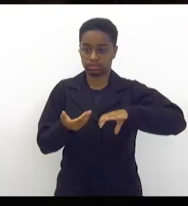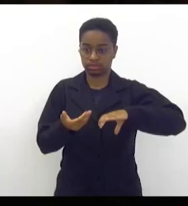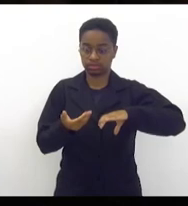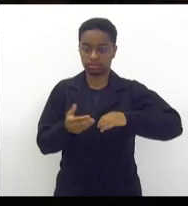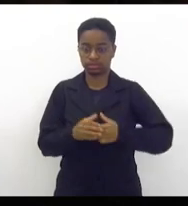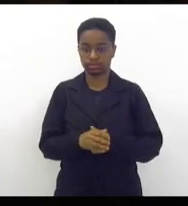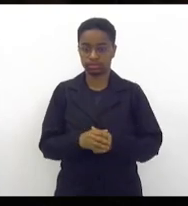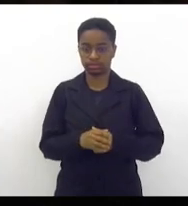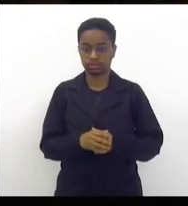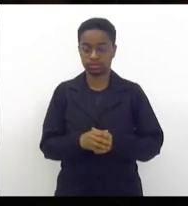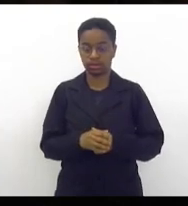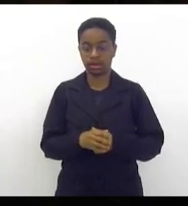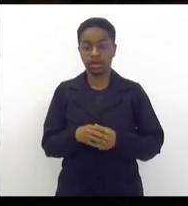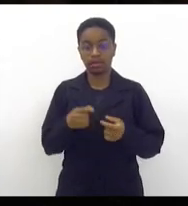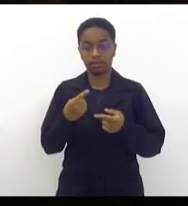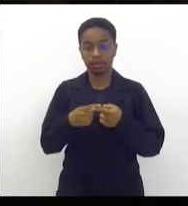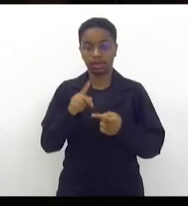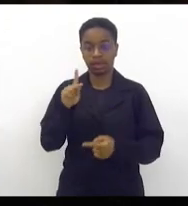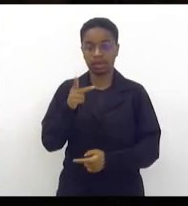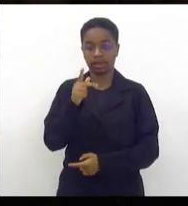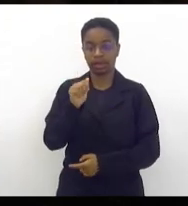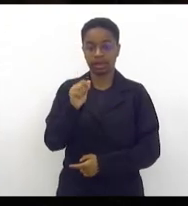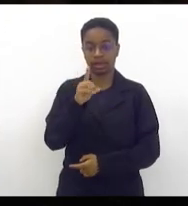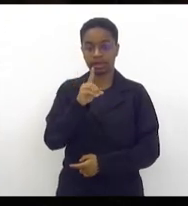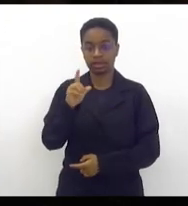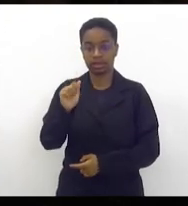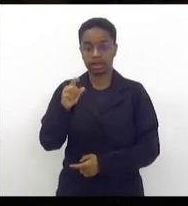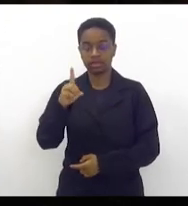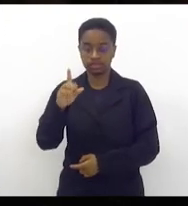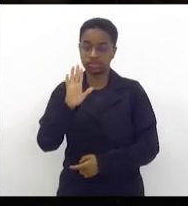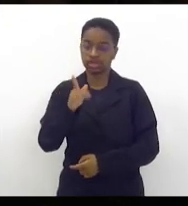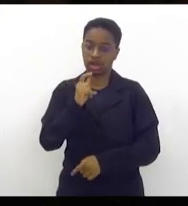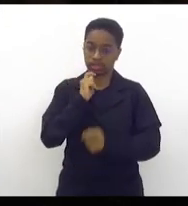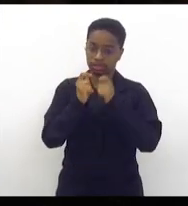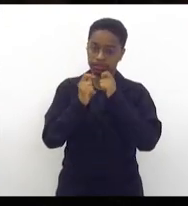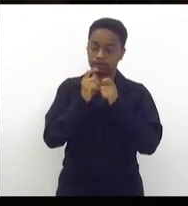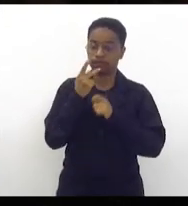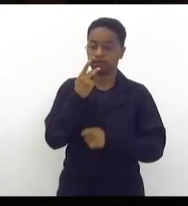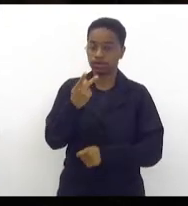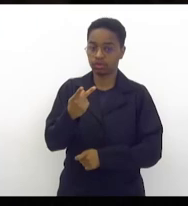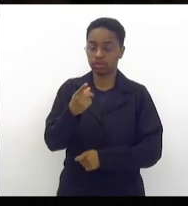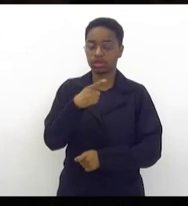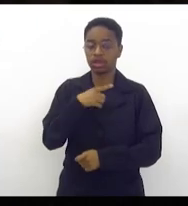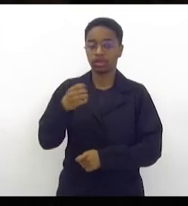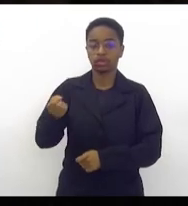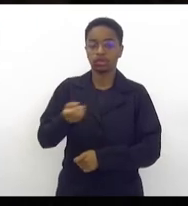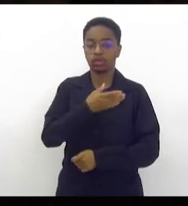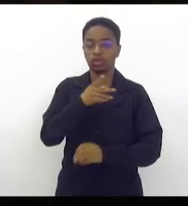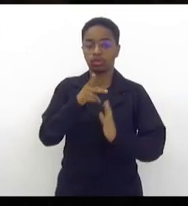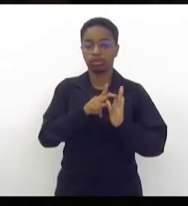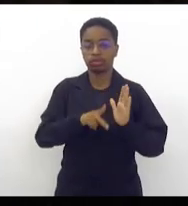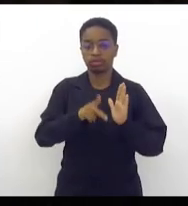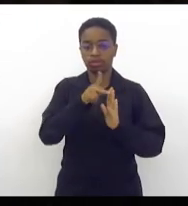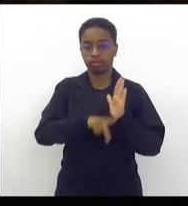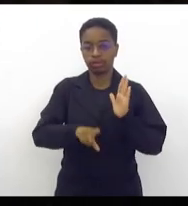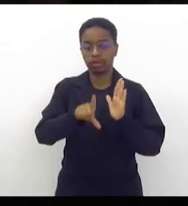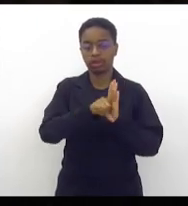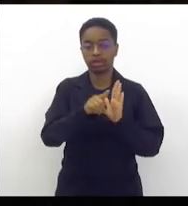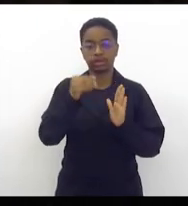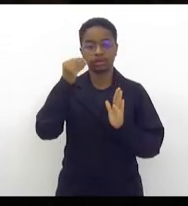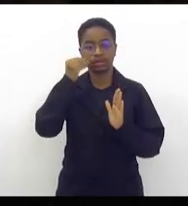porque o Haddad já deu entrevista dizendo que vai mandar um novo projeto de lei para rever